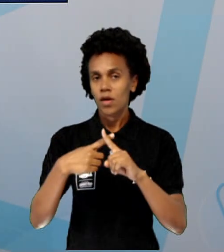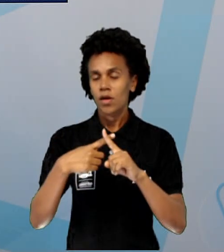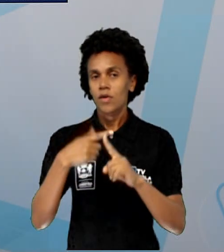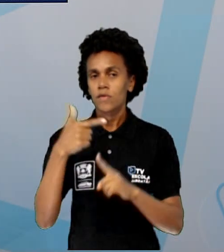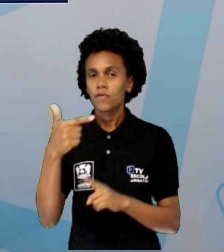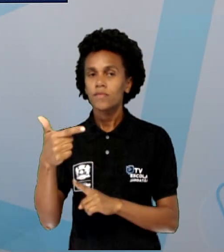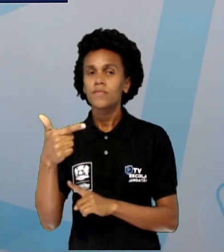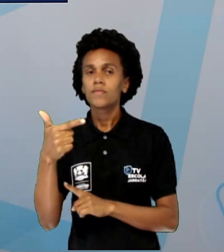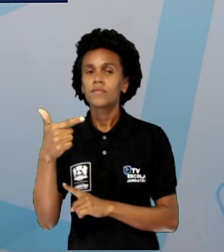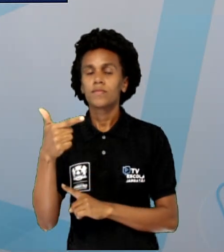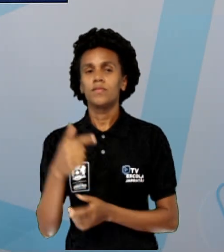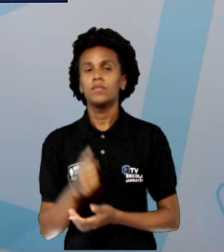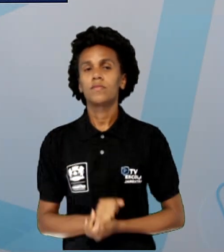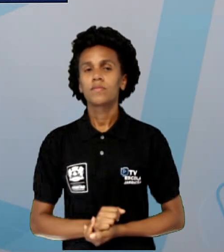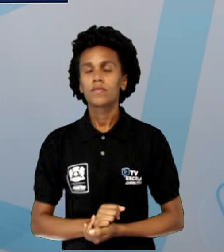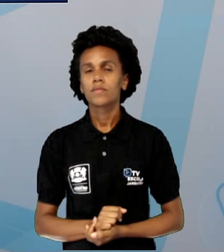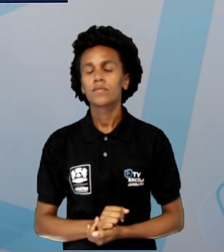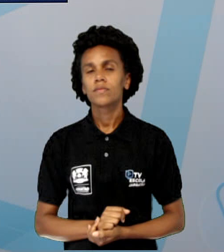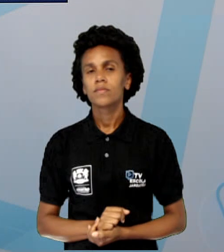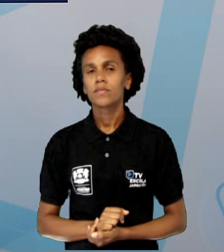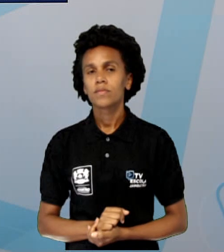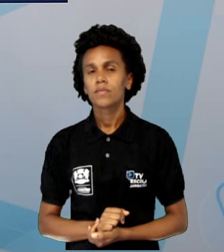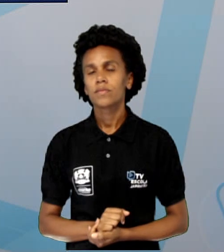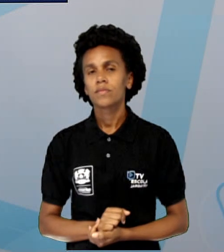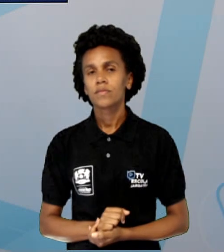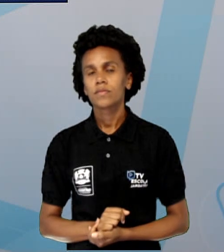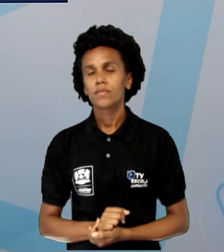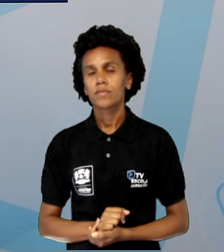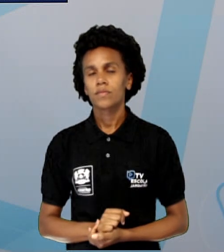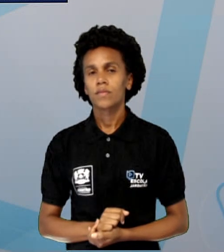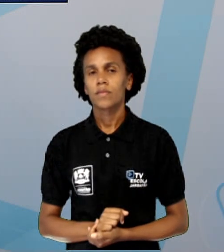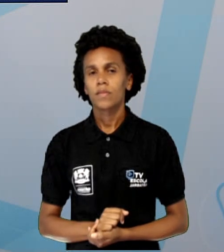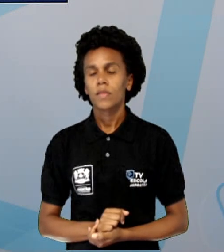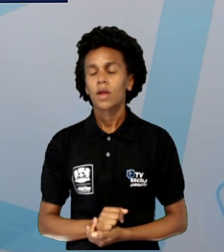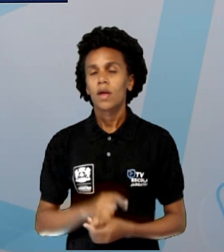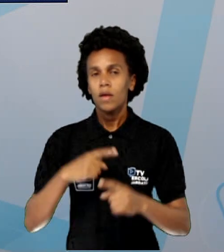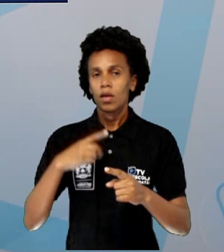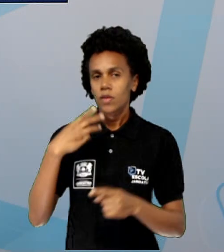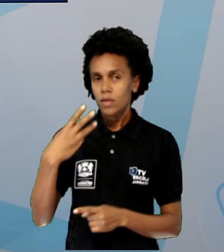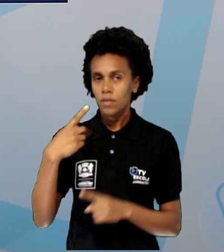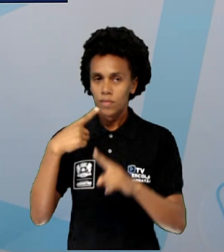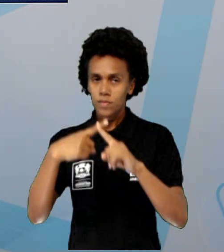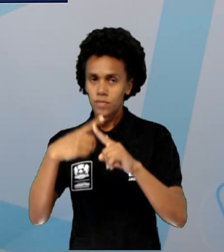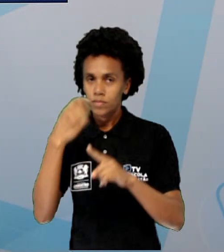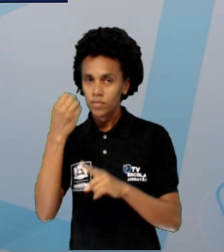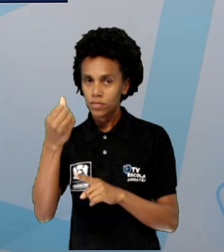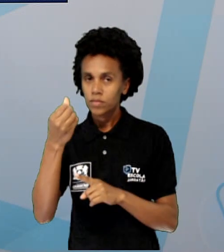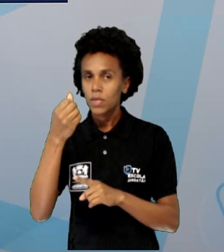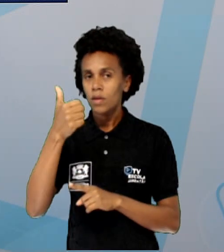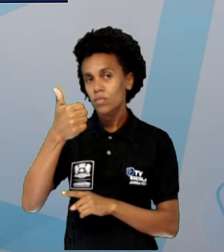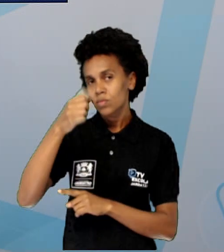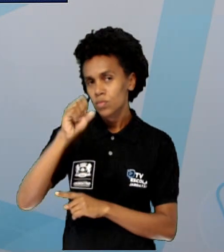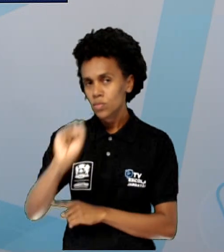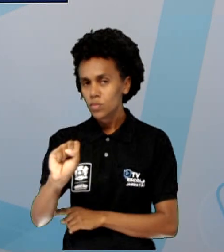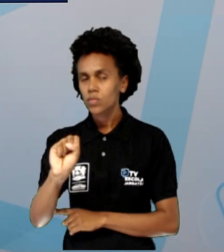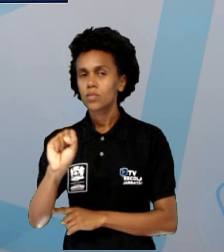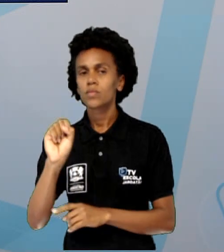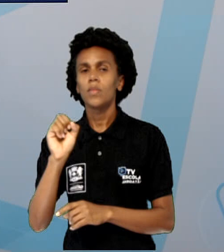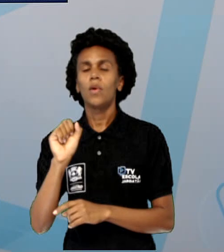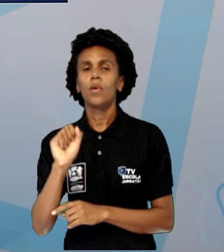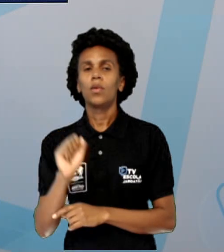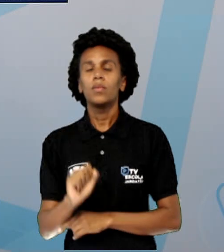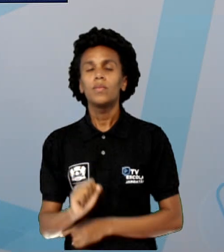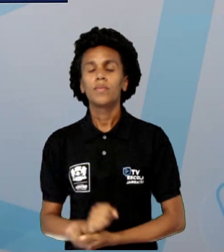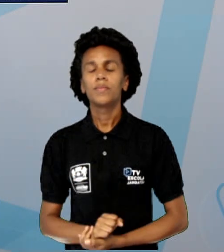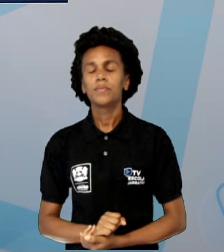dezena. 3 vezes 6 vai dar 18, 18 fica o 8 aqui na unidade e o 1 vem pra cá, né? Que